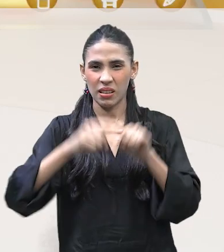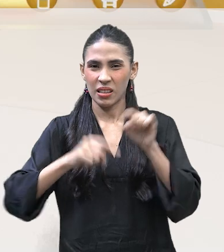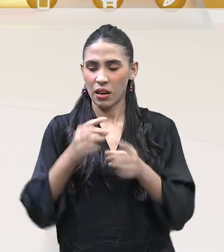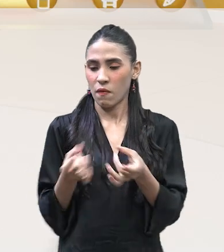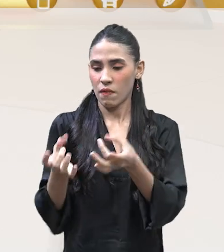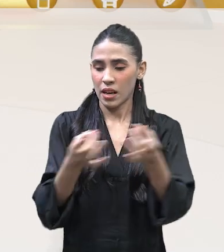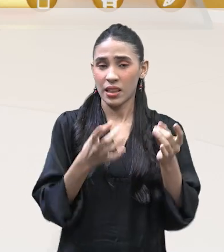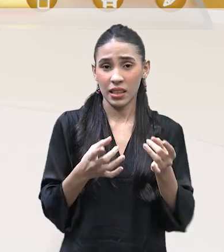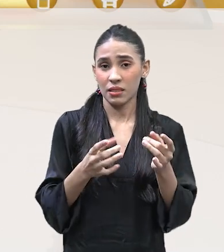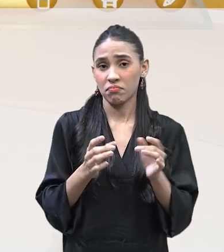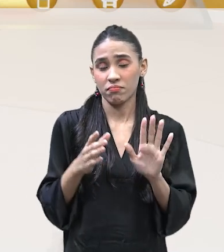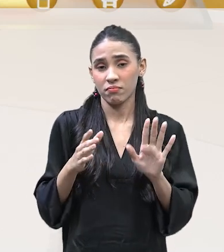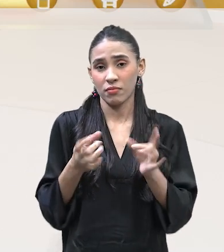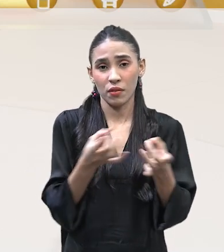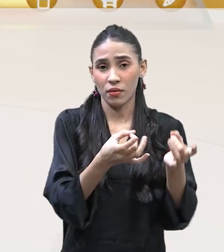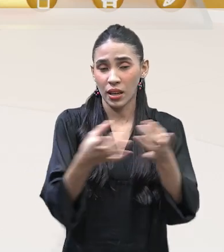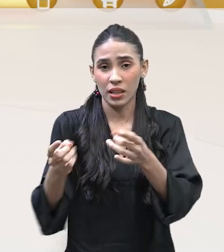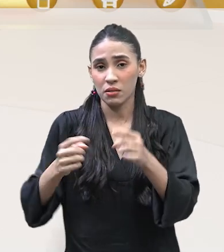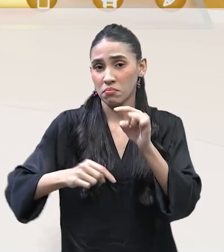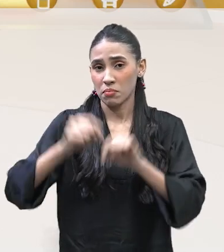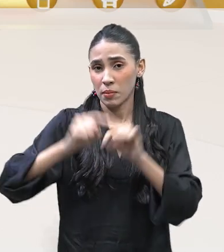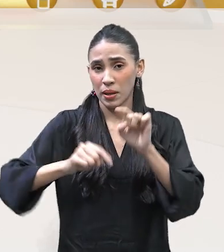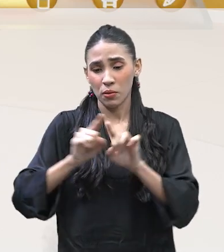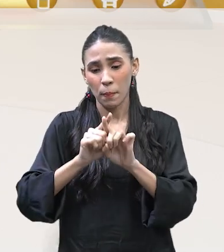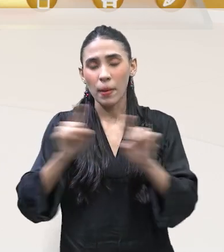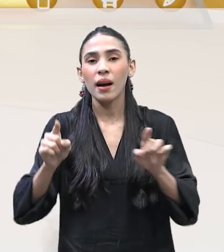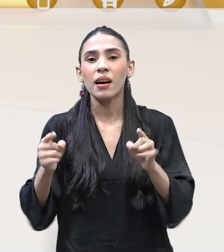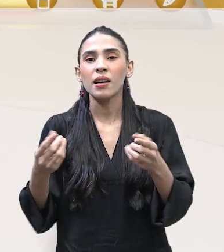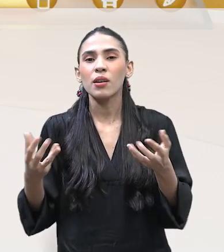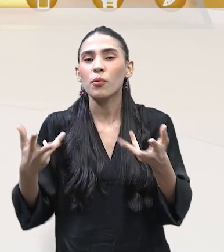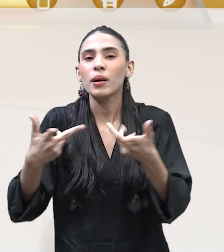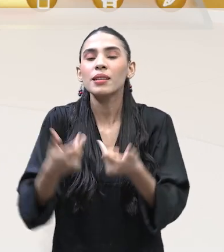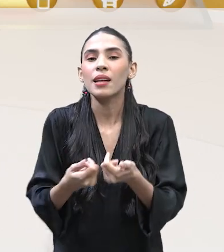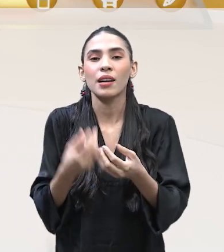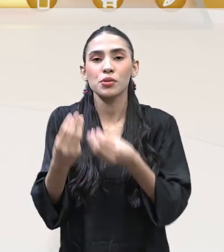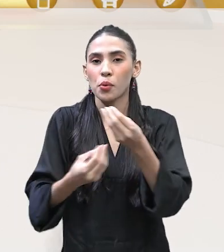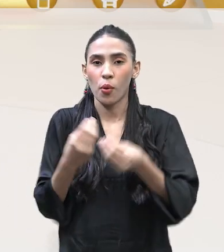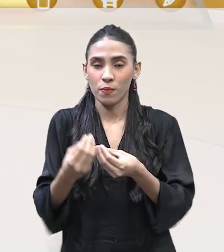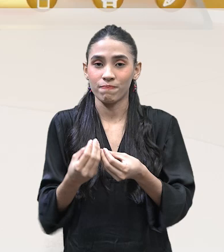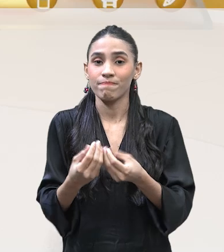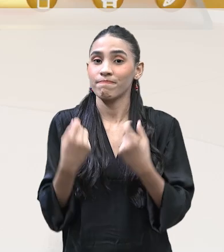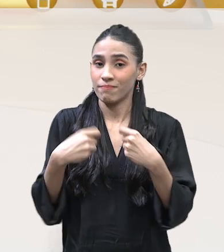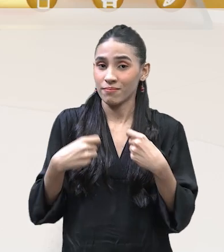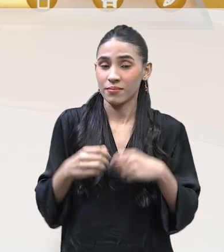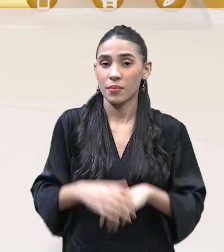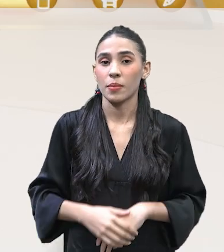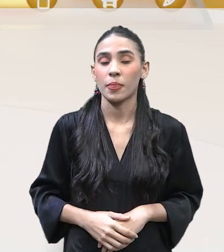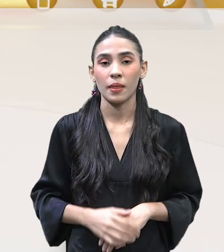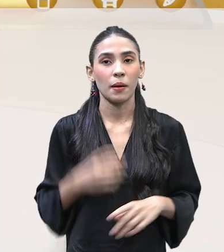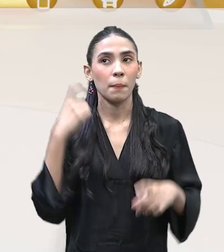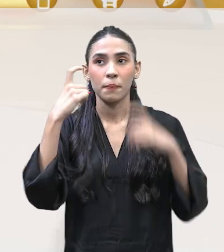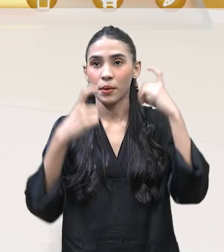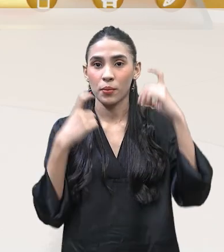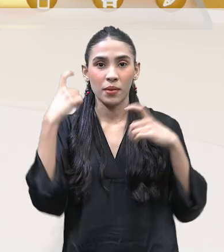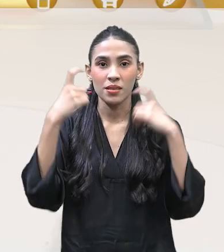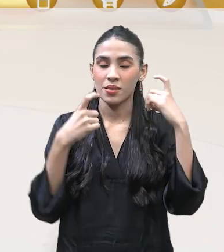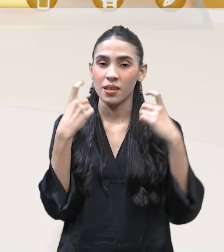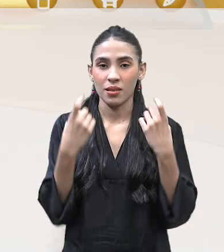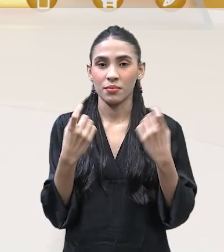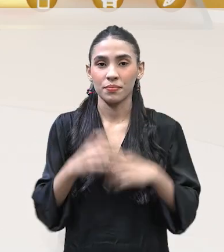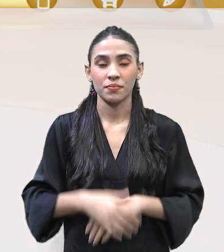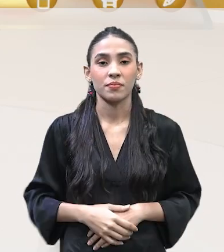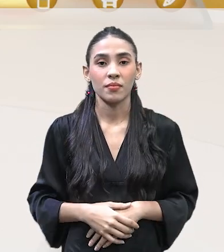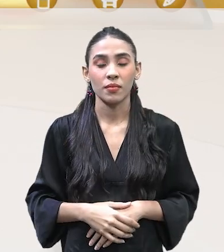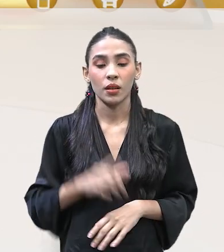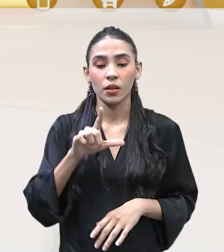Vendem as primeiras peças, vendem os primeiros produtos, mas a qualidade tem que estar presente. Isso. Isso. é preocupação o tempo todo. Isso.